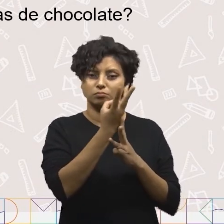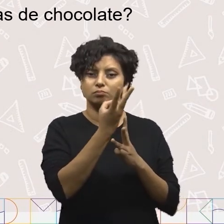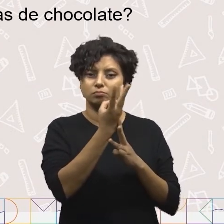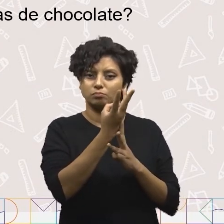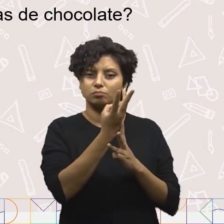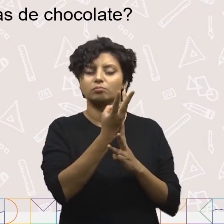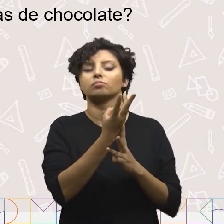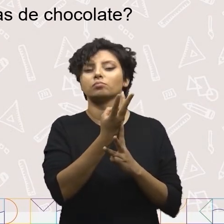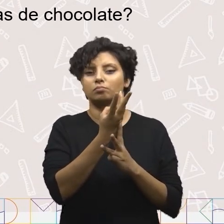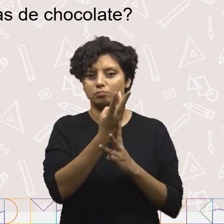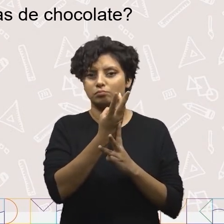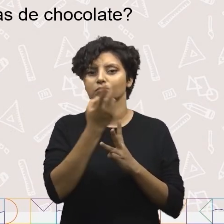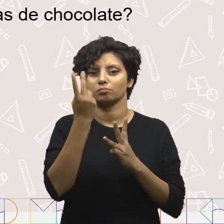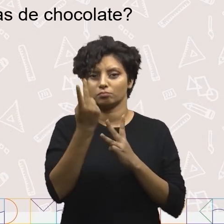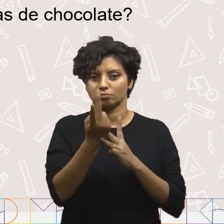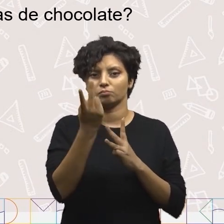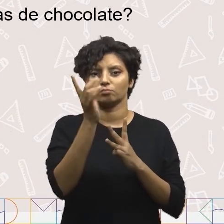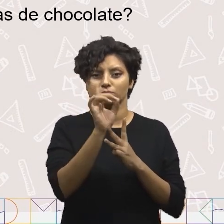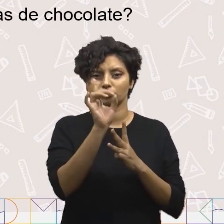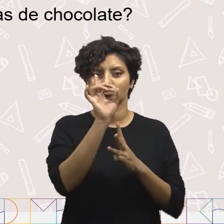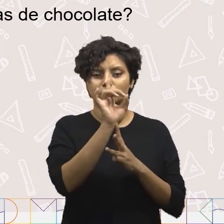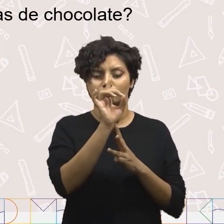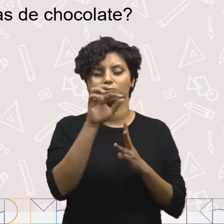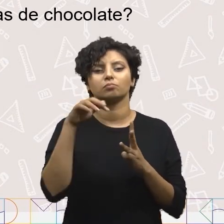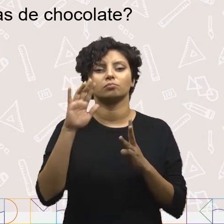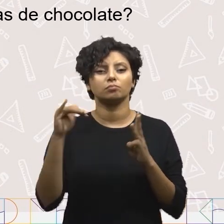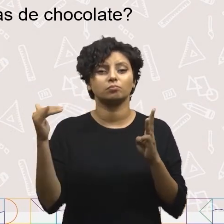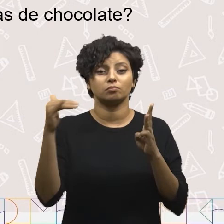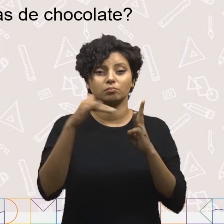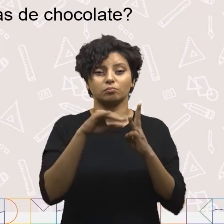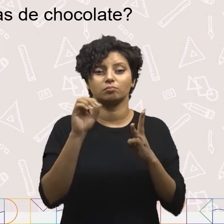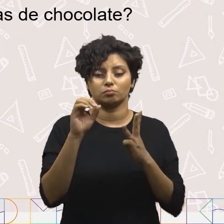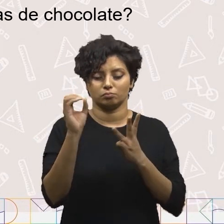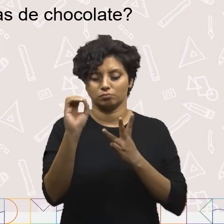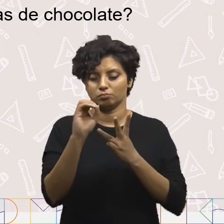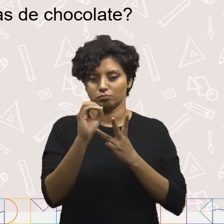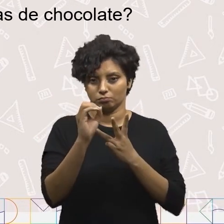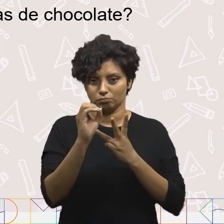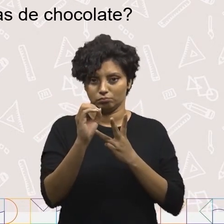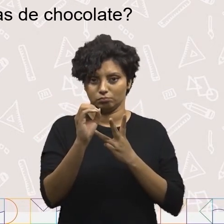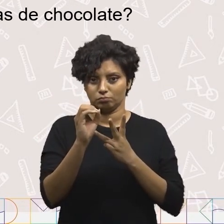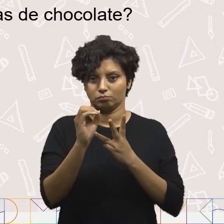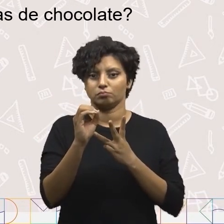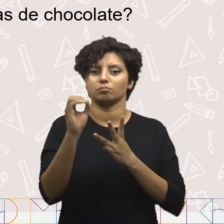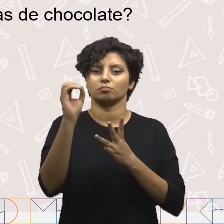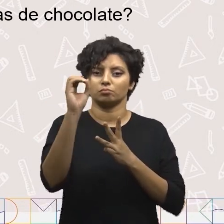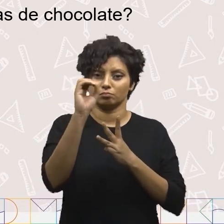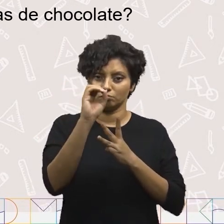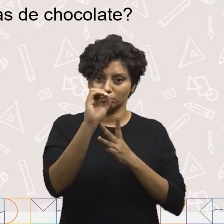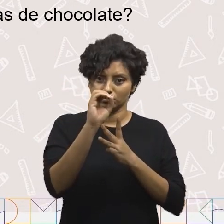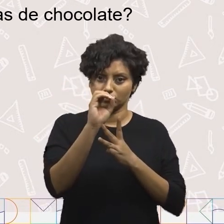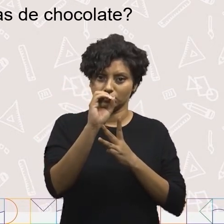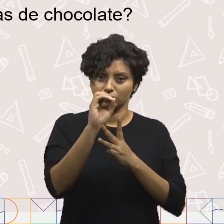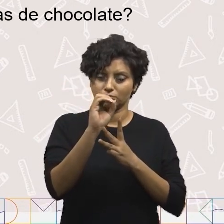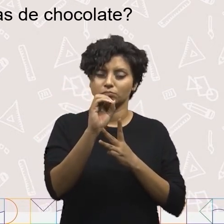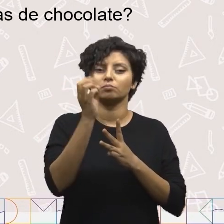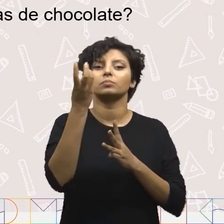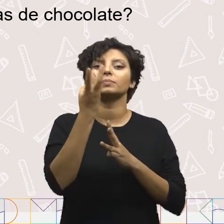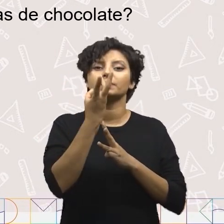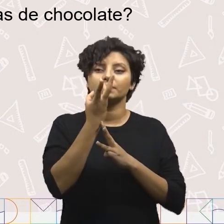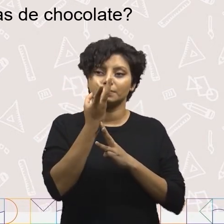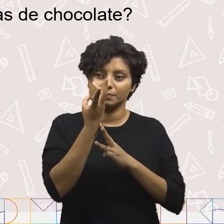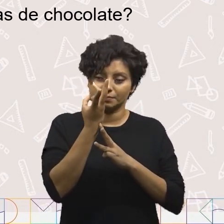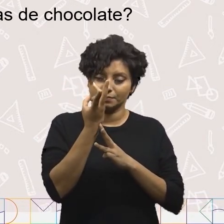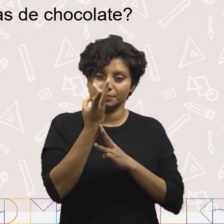e três na centena. E vamos para a terceira parcela, que vai ficar também zero na unidade, zero na